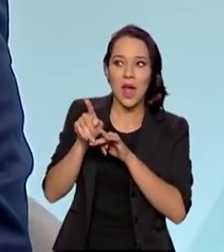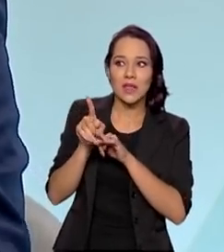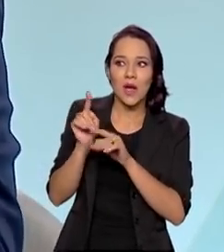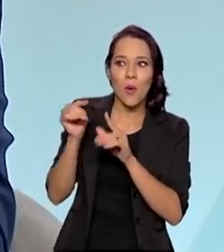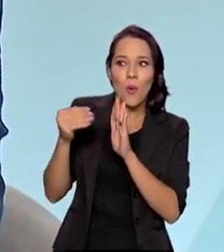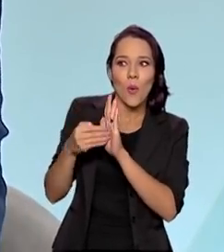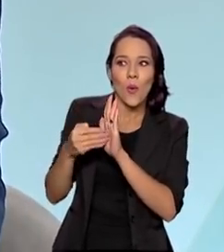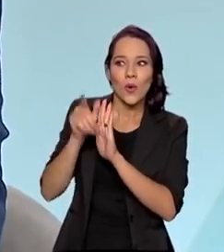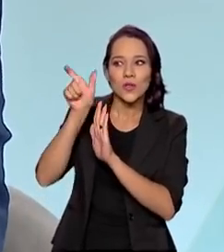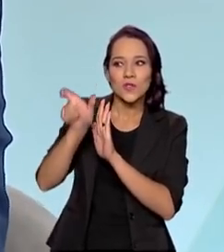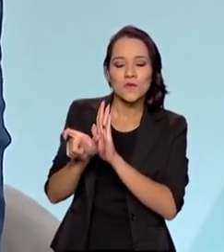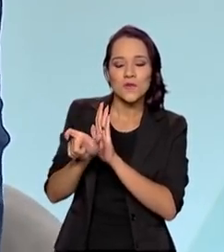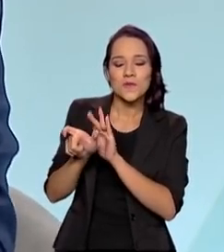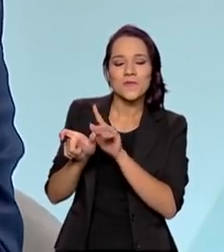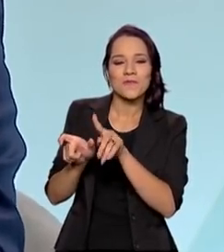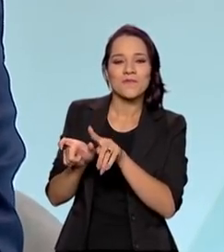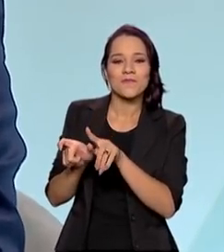milha,